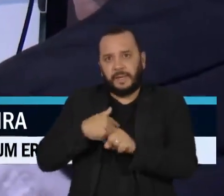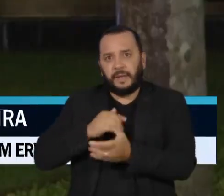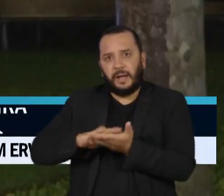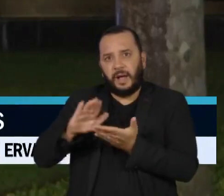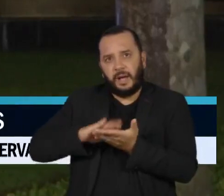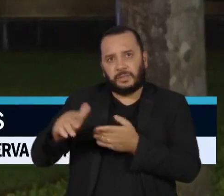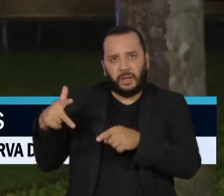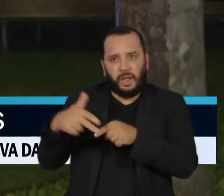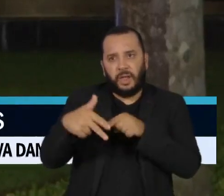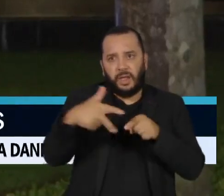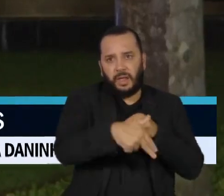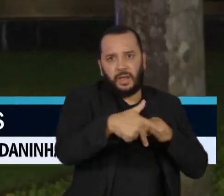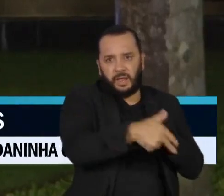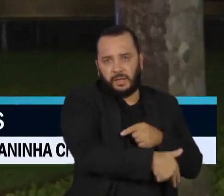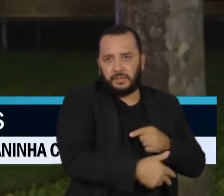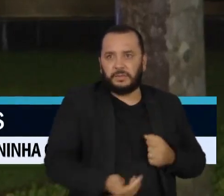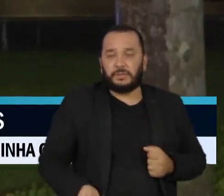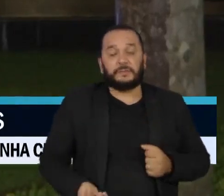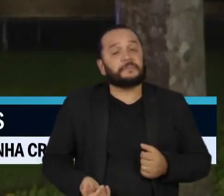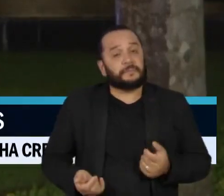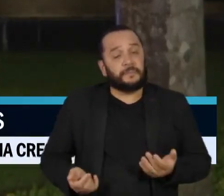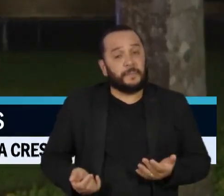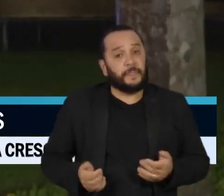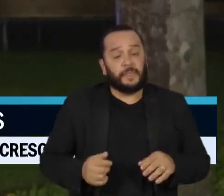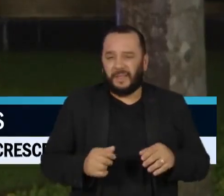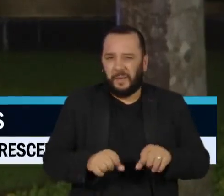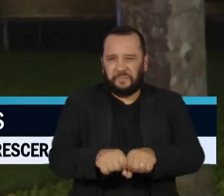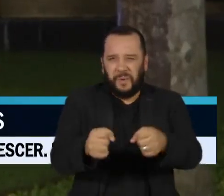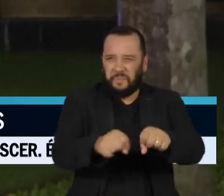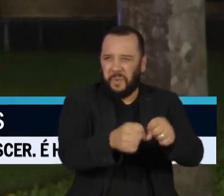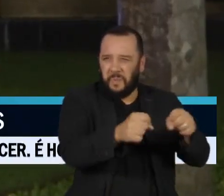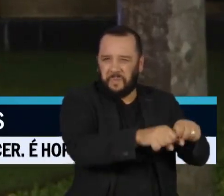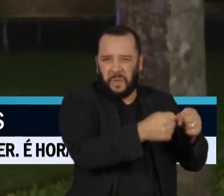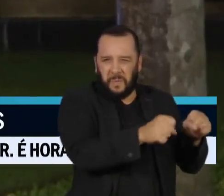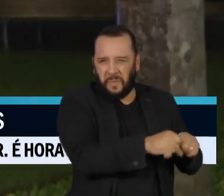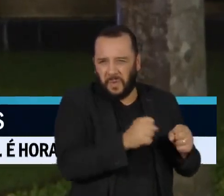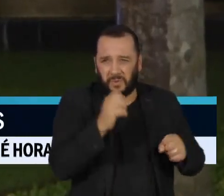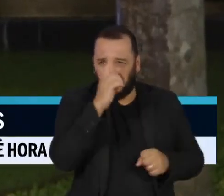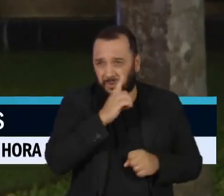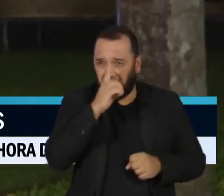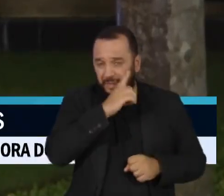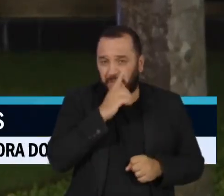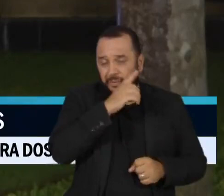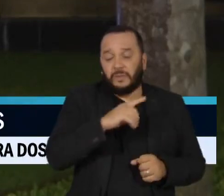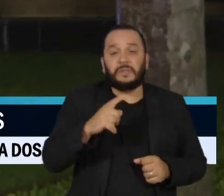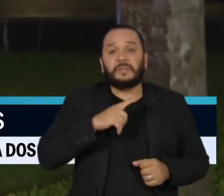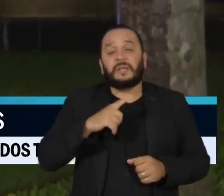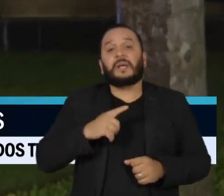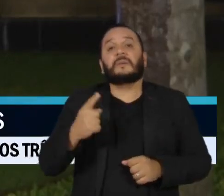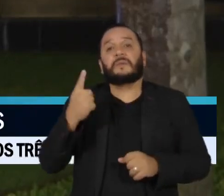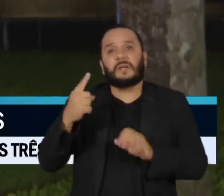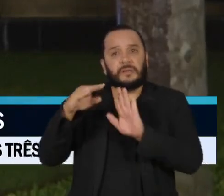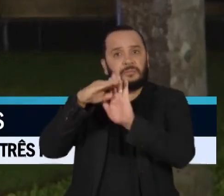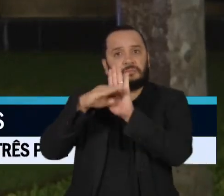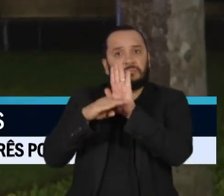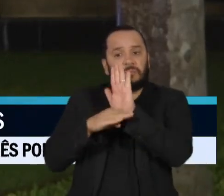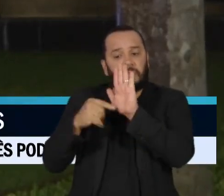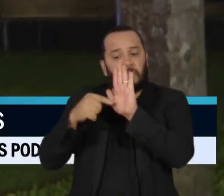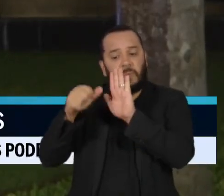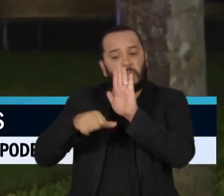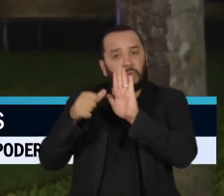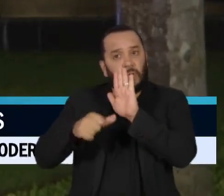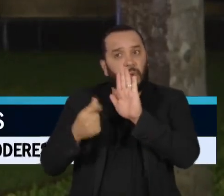gastos. Até agora, os atos golpistas de domingo resultaram em uma única mudança de cronograma da agenda econômica.